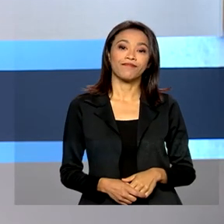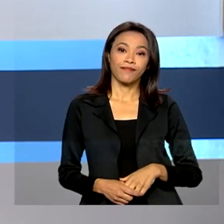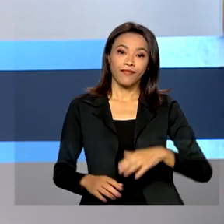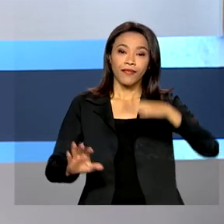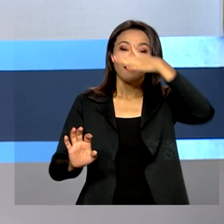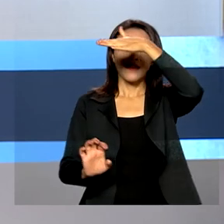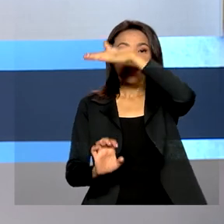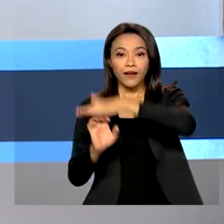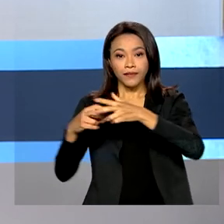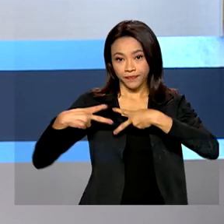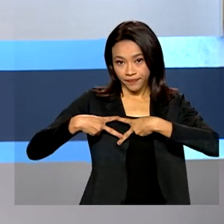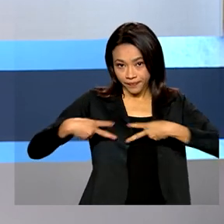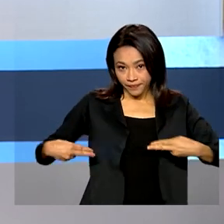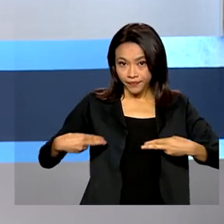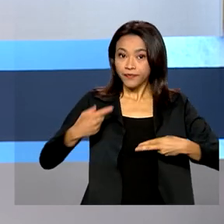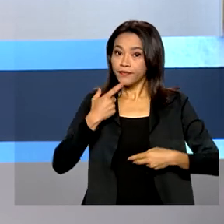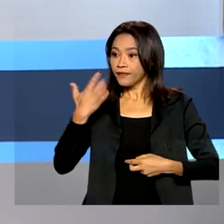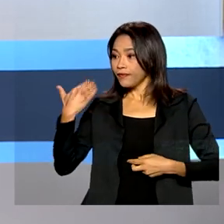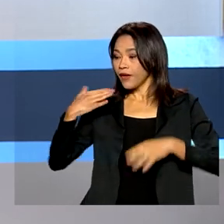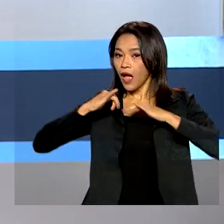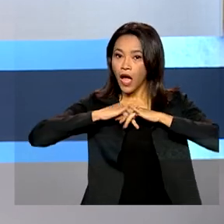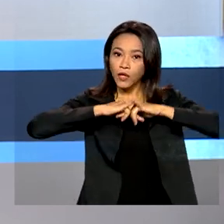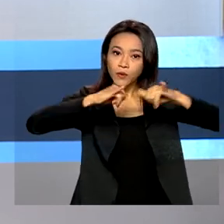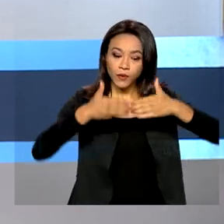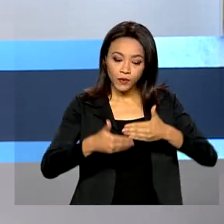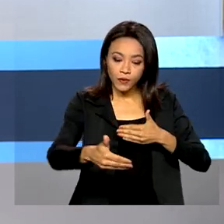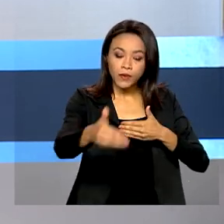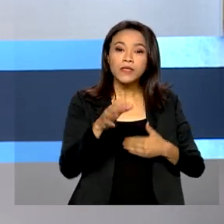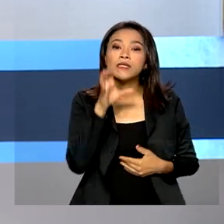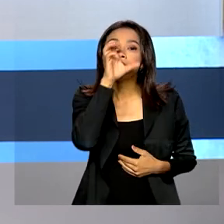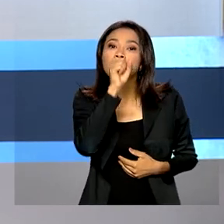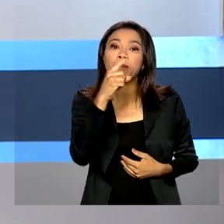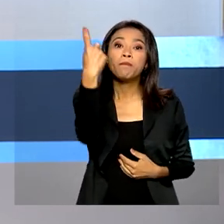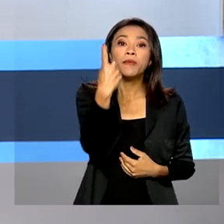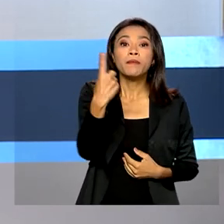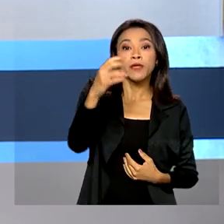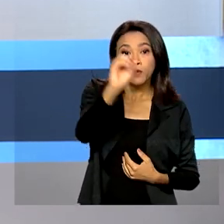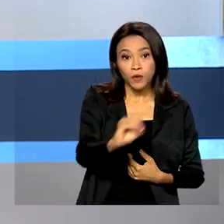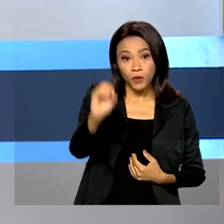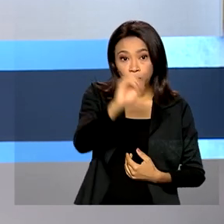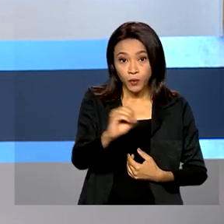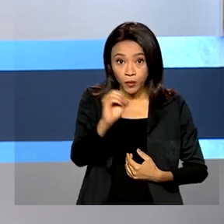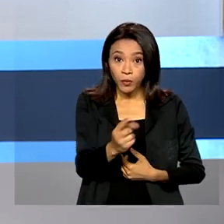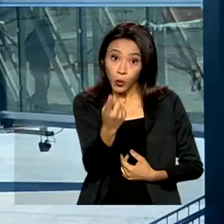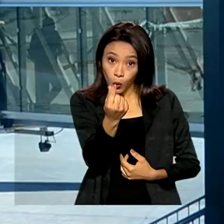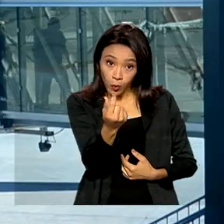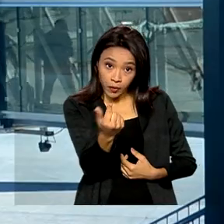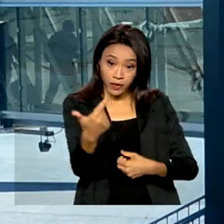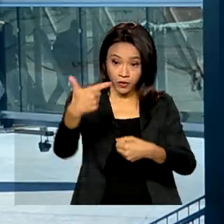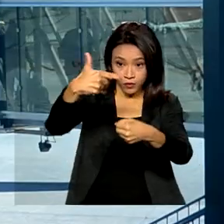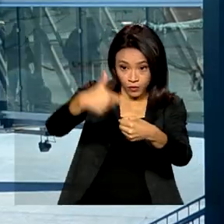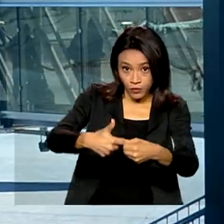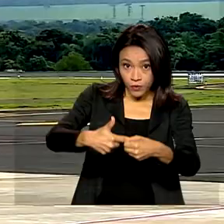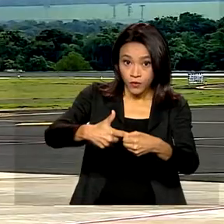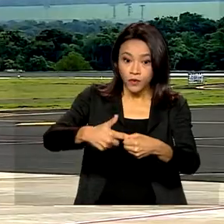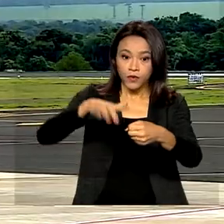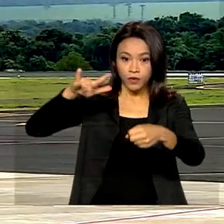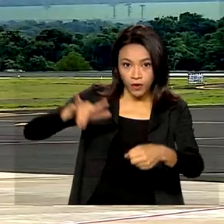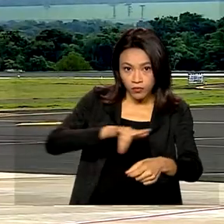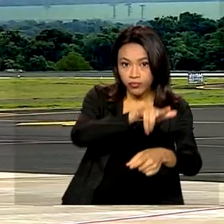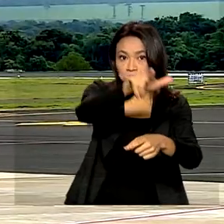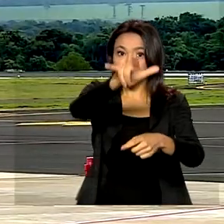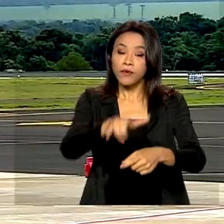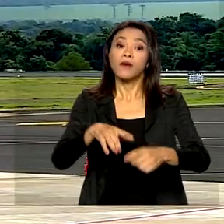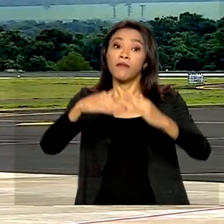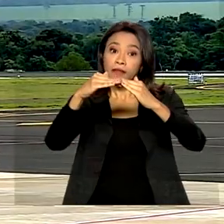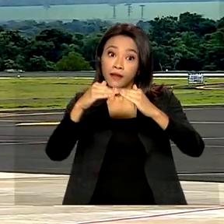Petrobras anunciou que a partir de sábado, 1º de outubro, o preço do querosene de aviação terá queda de 0,84